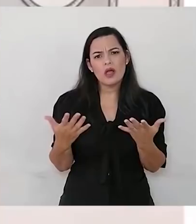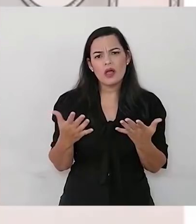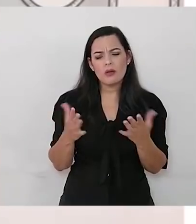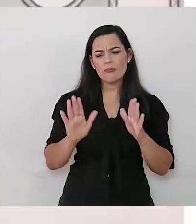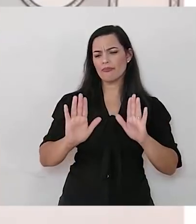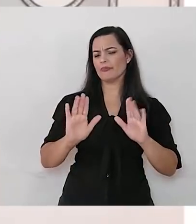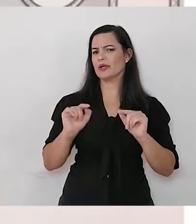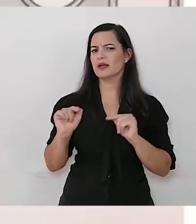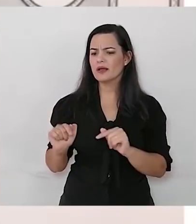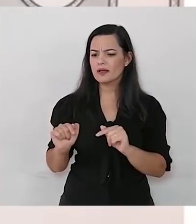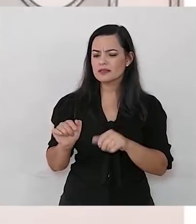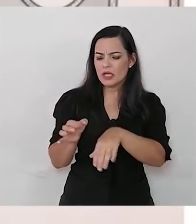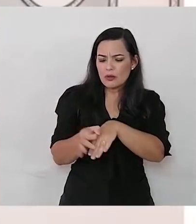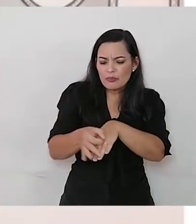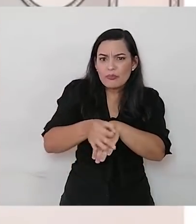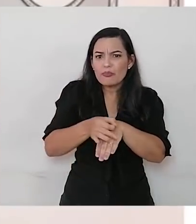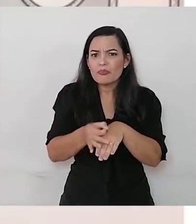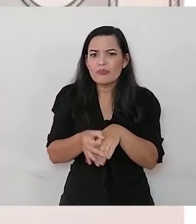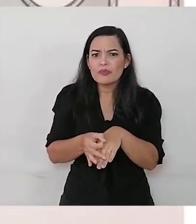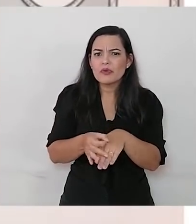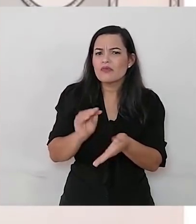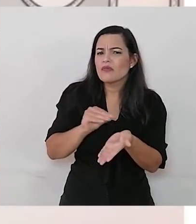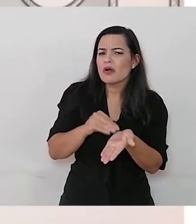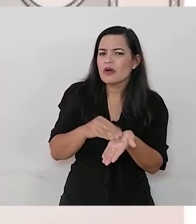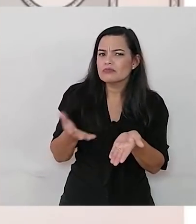Espera aí. Essa aqui não tem pintinhas.